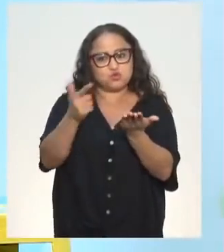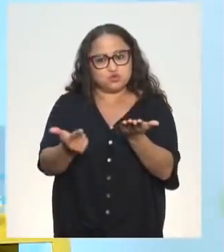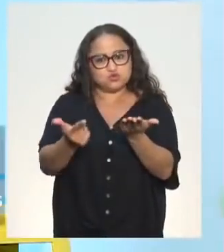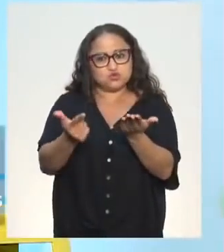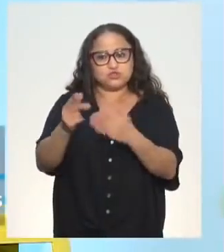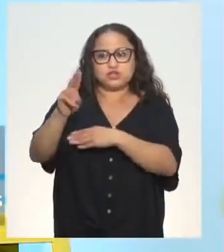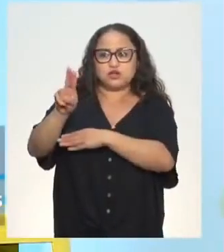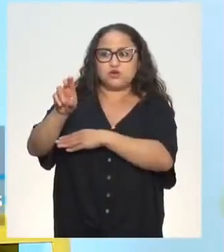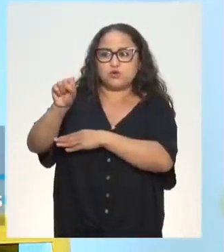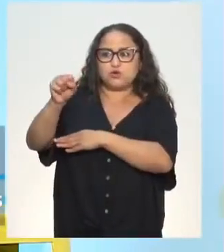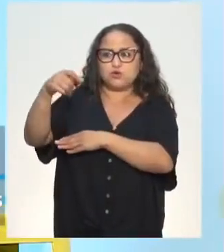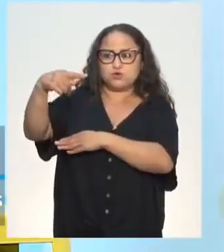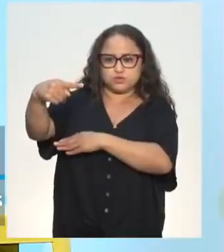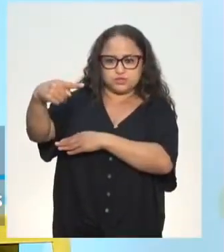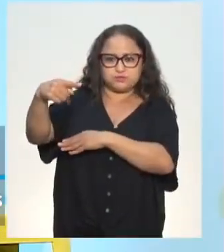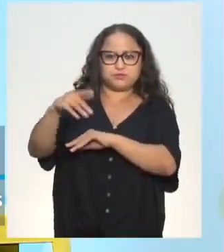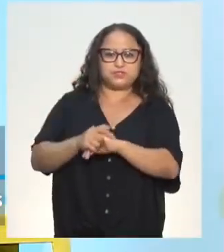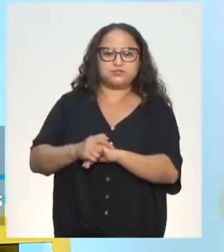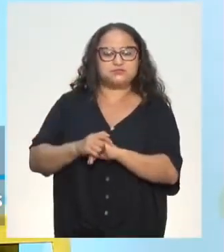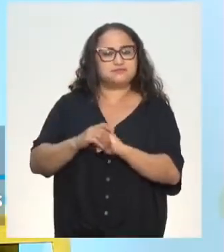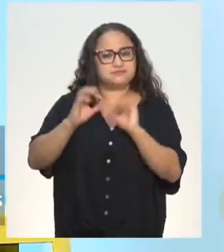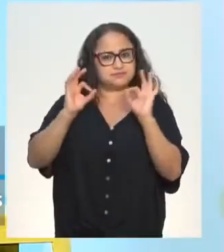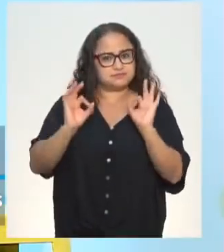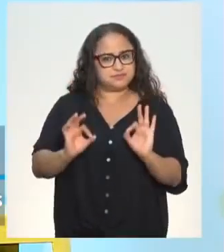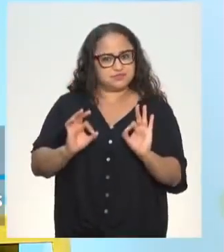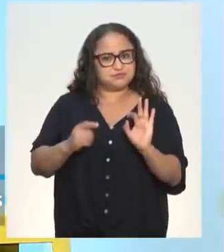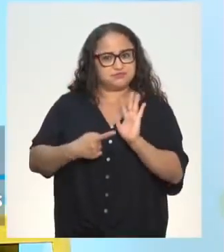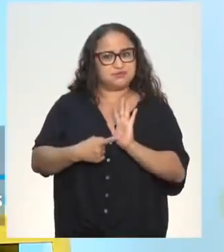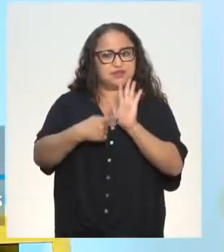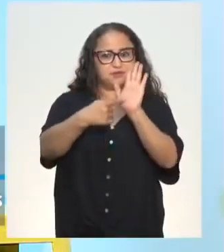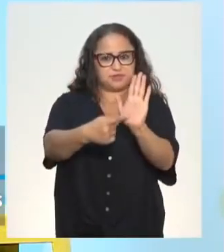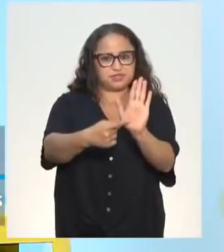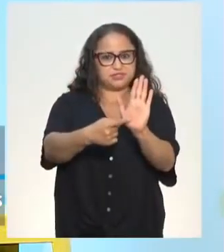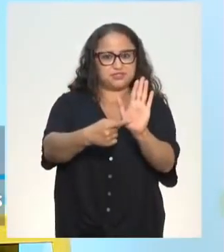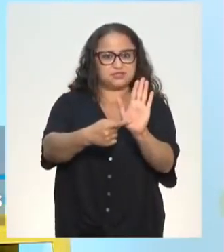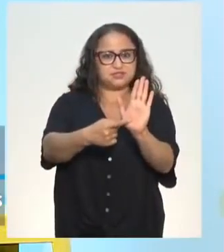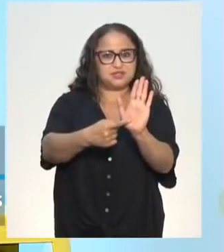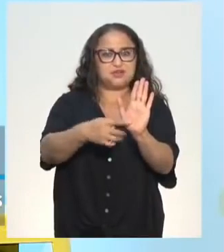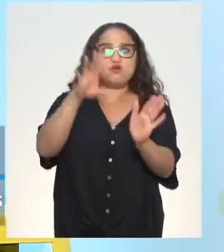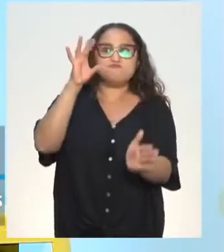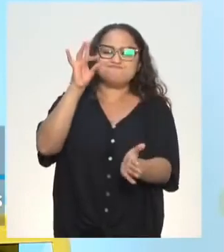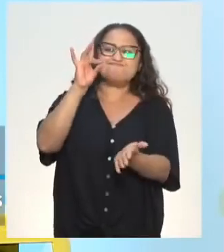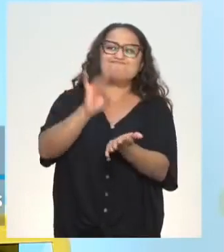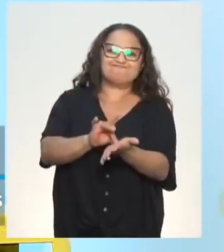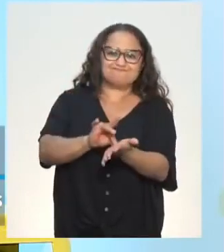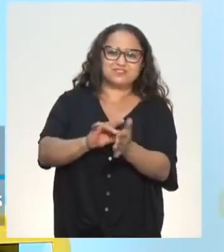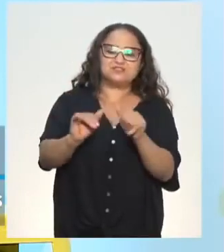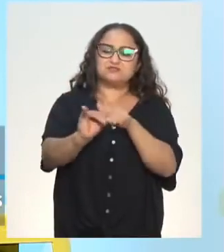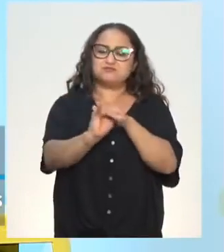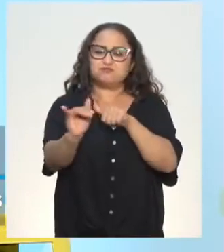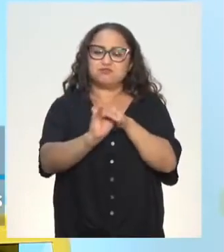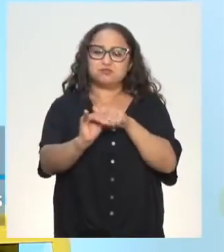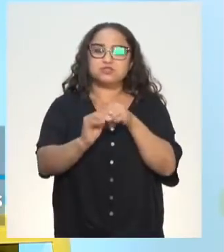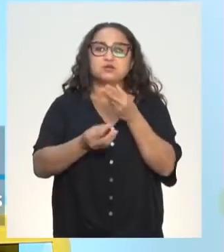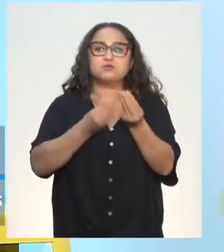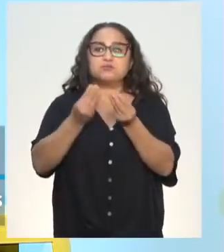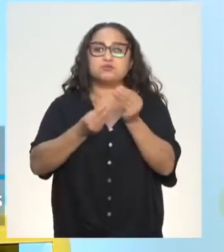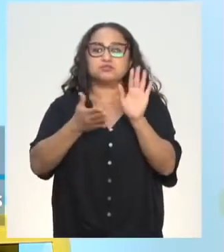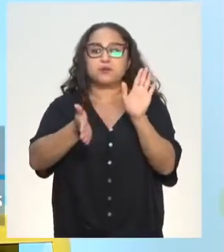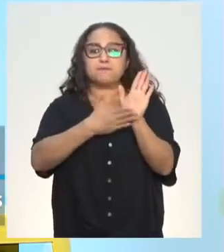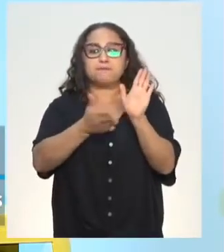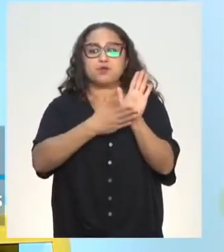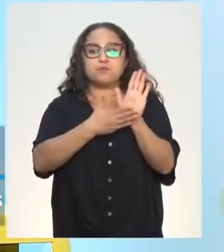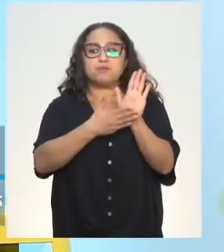USP. Apresenta um fato, desenvolve sobre ele e mostra uma proposta de